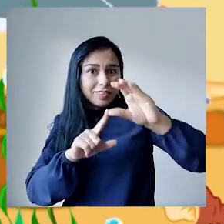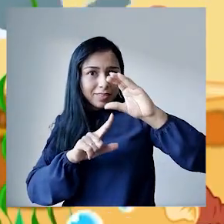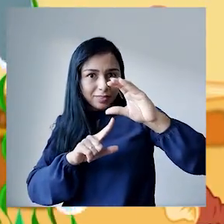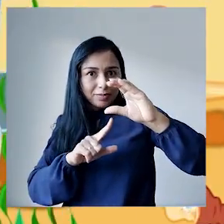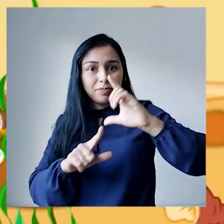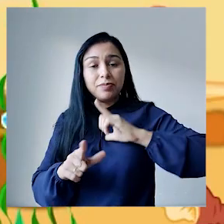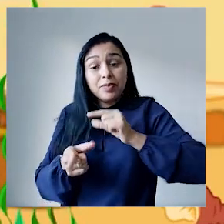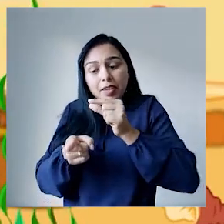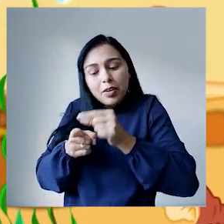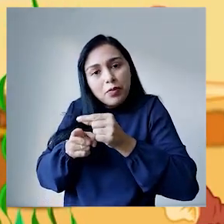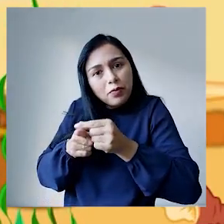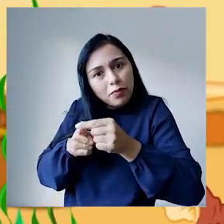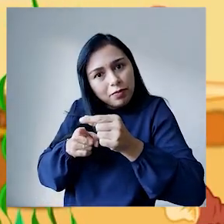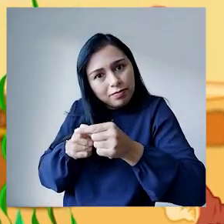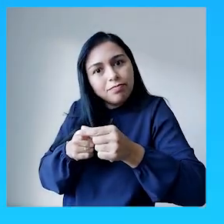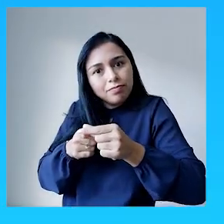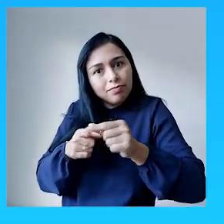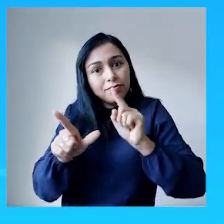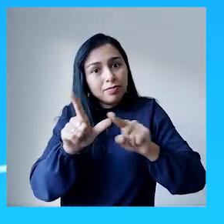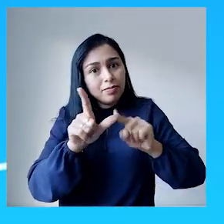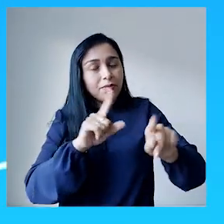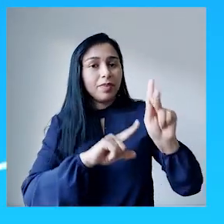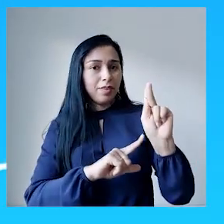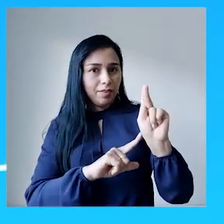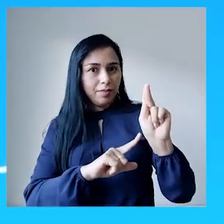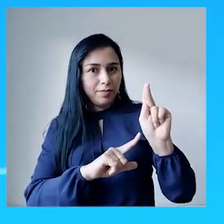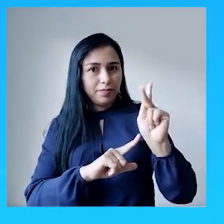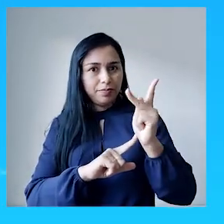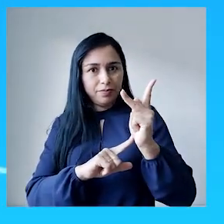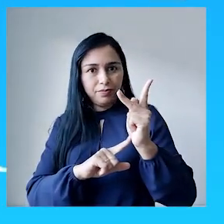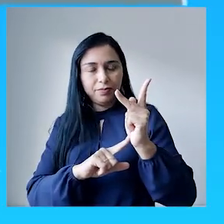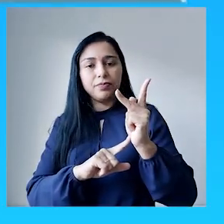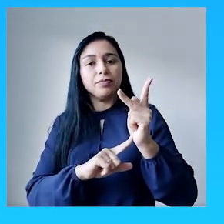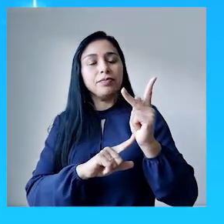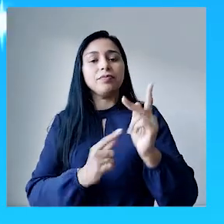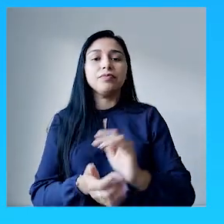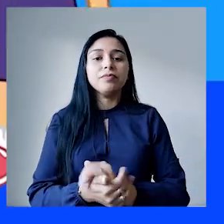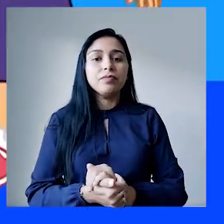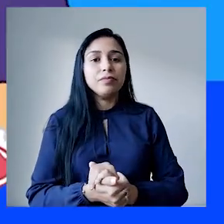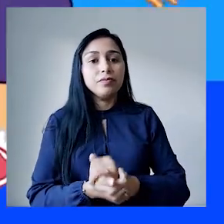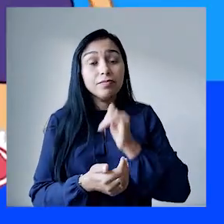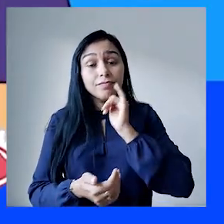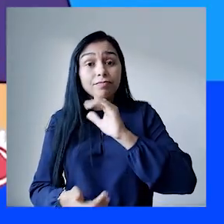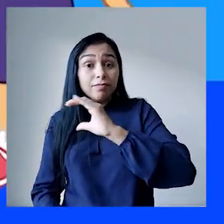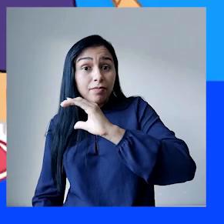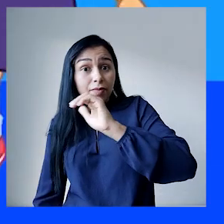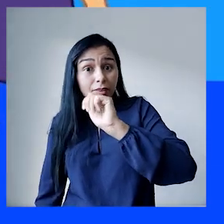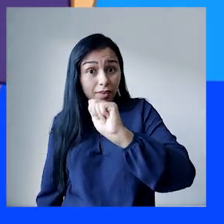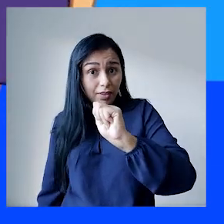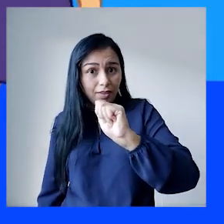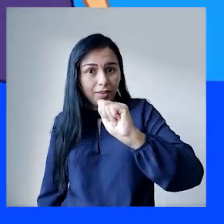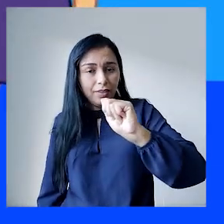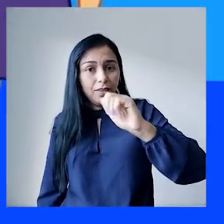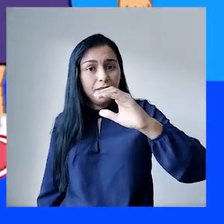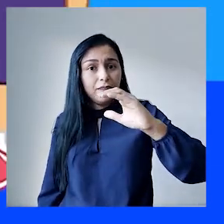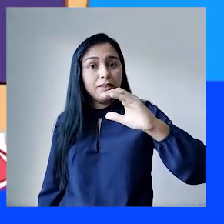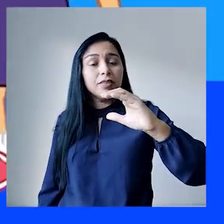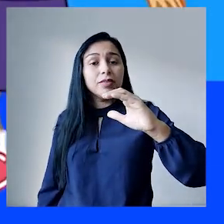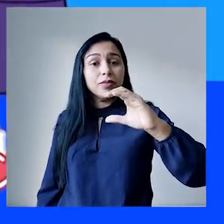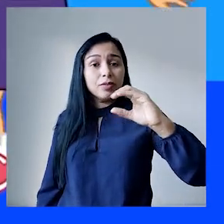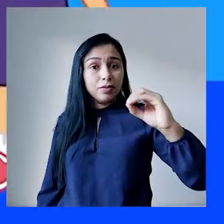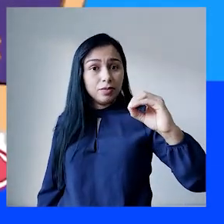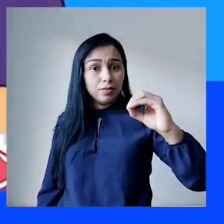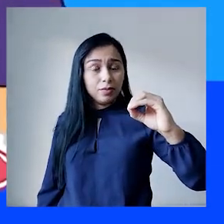letrinha K. Por exemplo, car, noa, cadeado, coco,